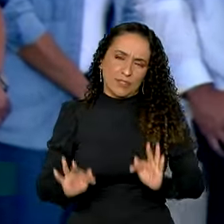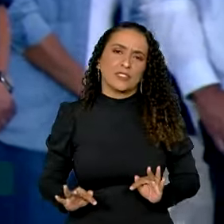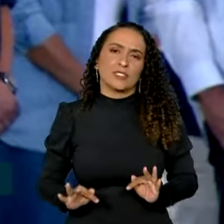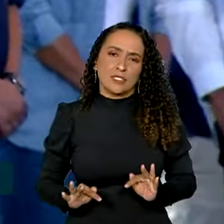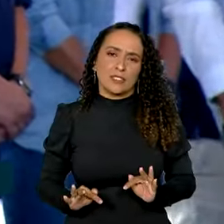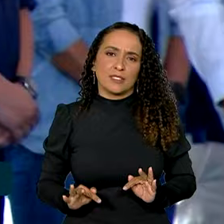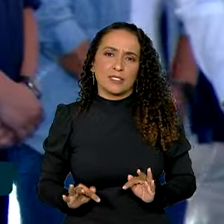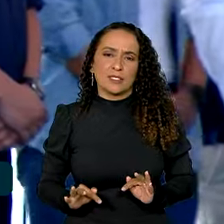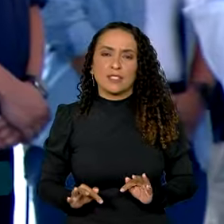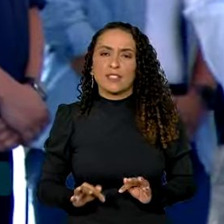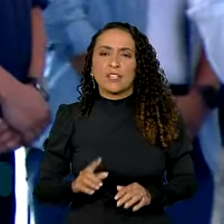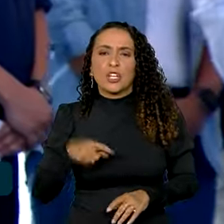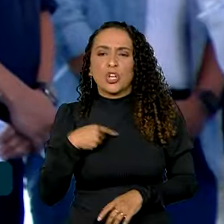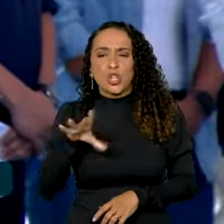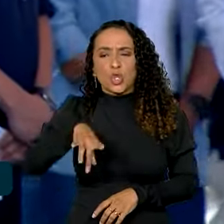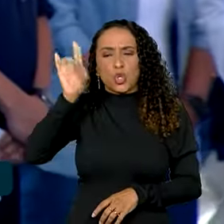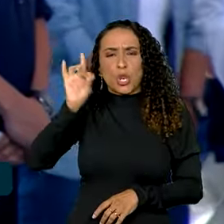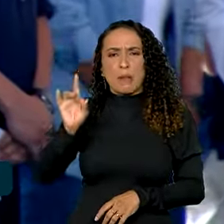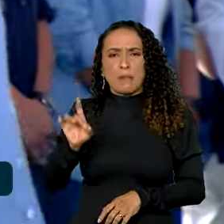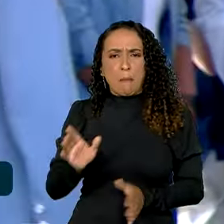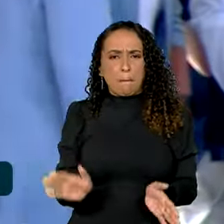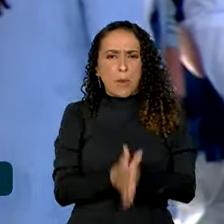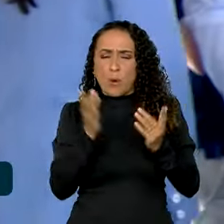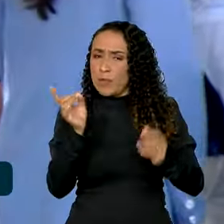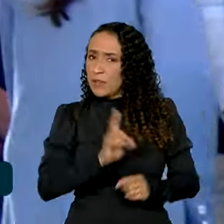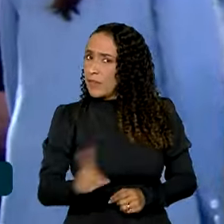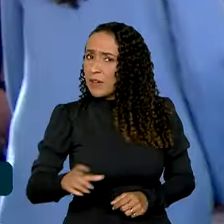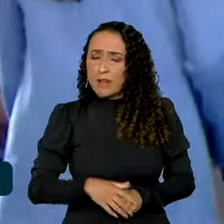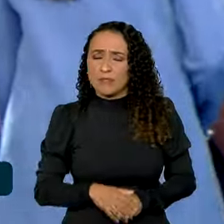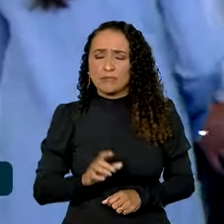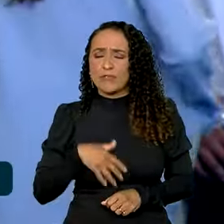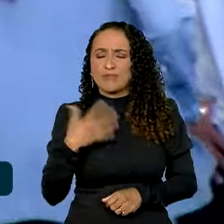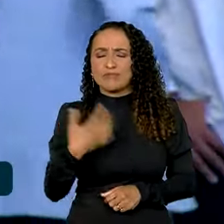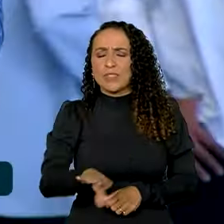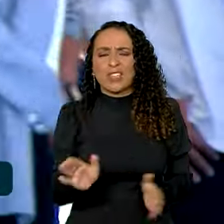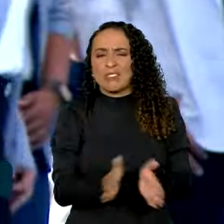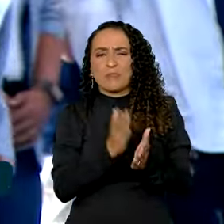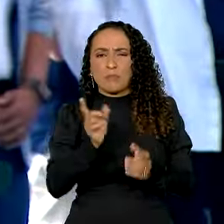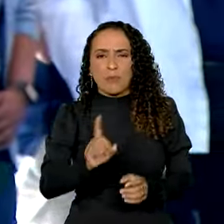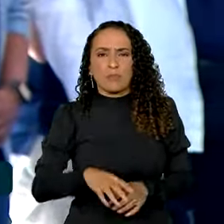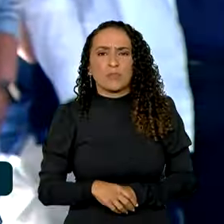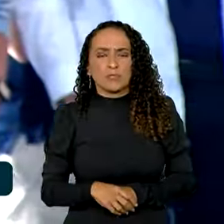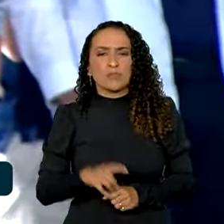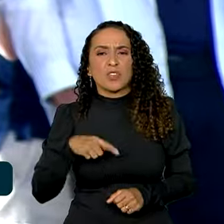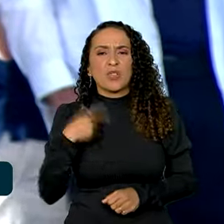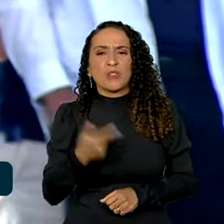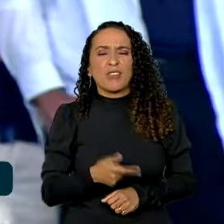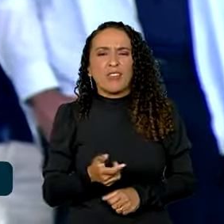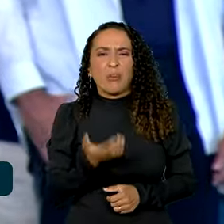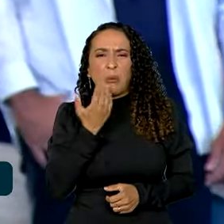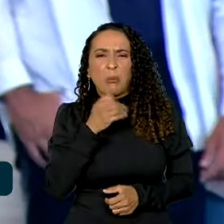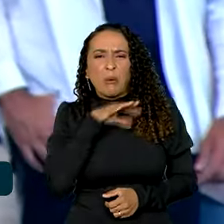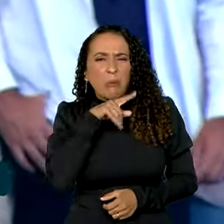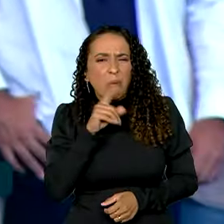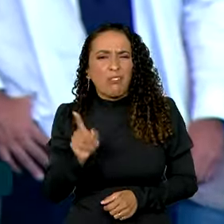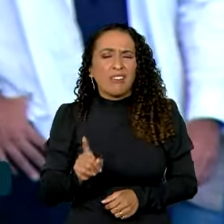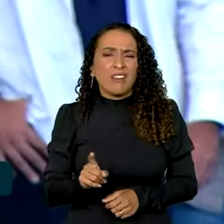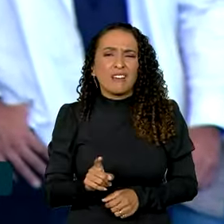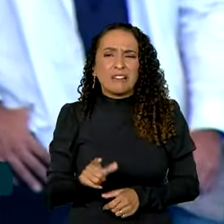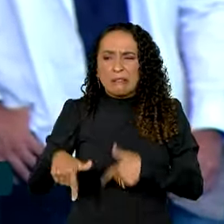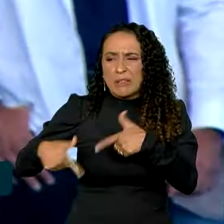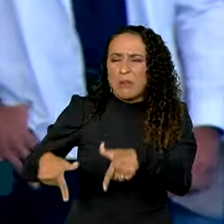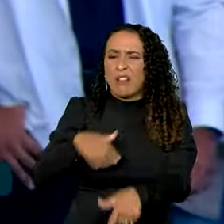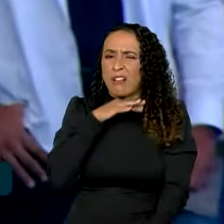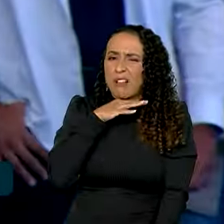a gente não fez opção para ser pobre, a gente não quer ser pobre, a gente não quer comer mal, a gente não quer trabalhar